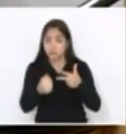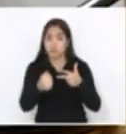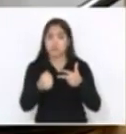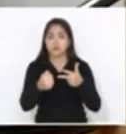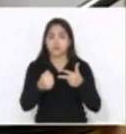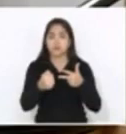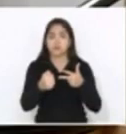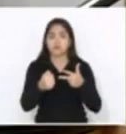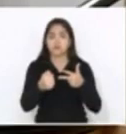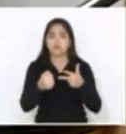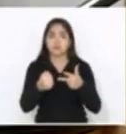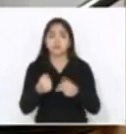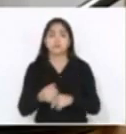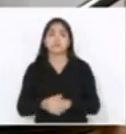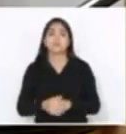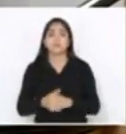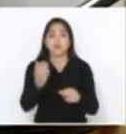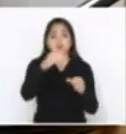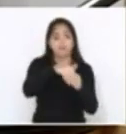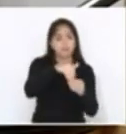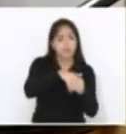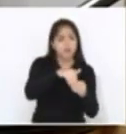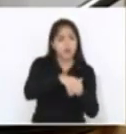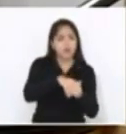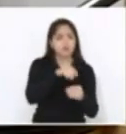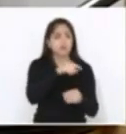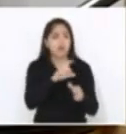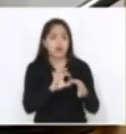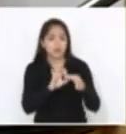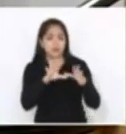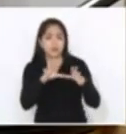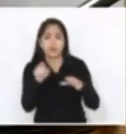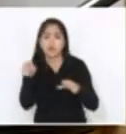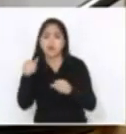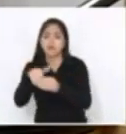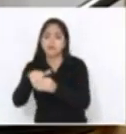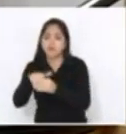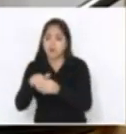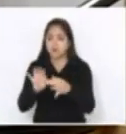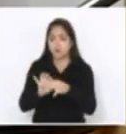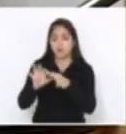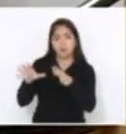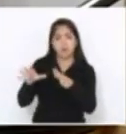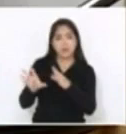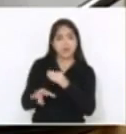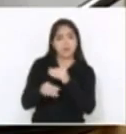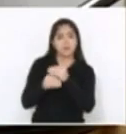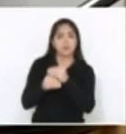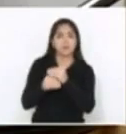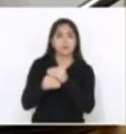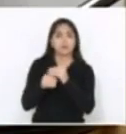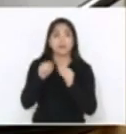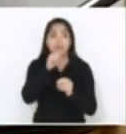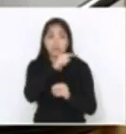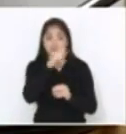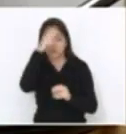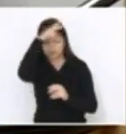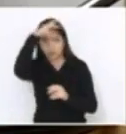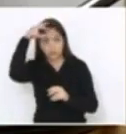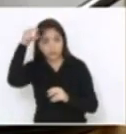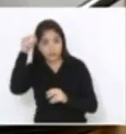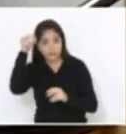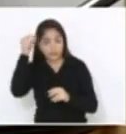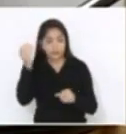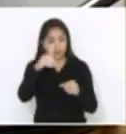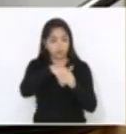compra, por voto. Vota aqui, eu libero a emenda ali. E você tem o quê? O prefeito se elege. No